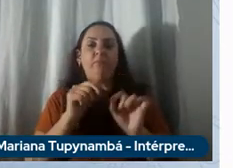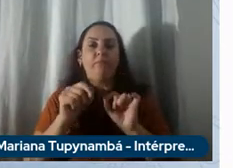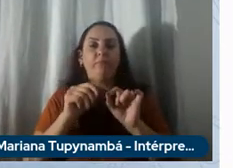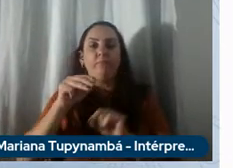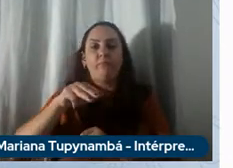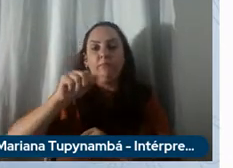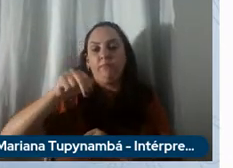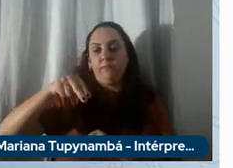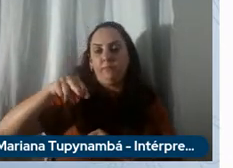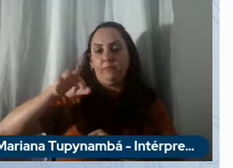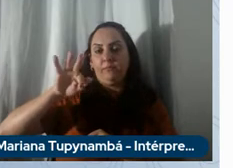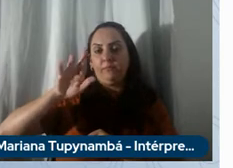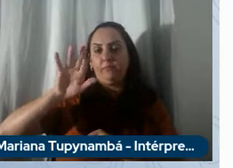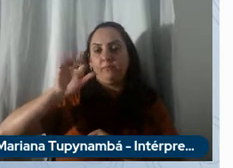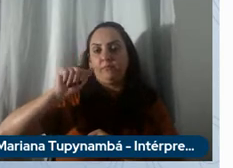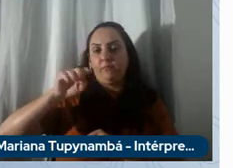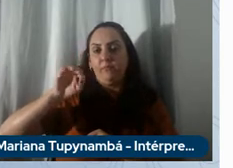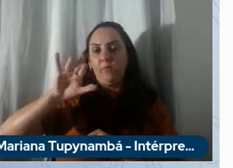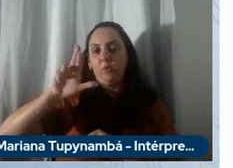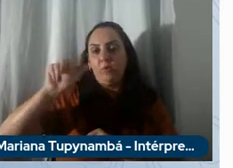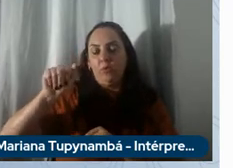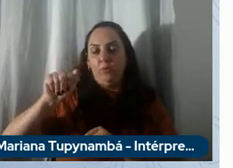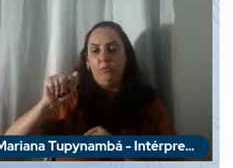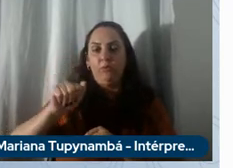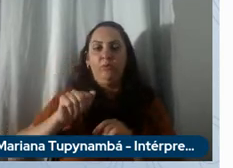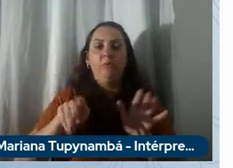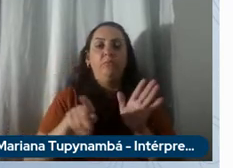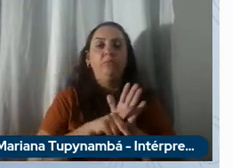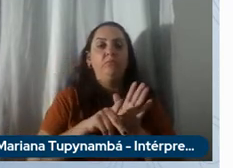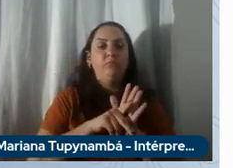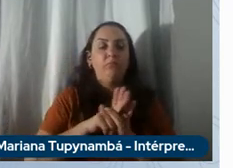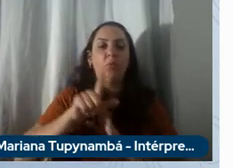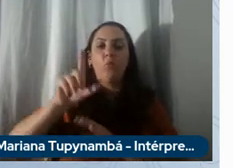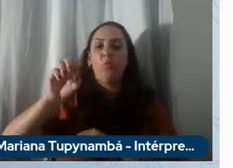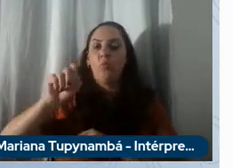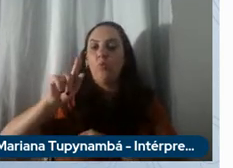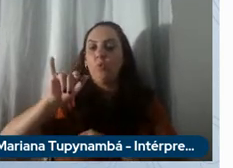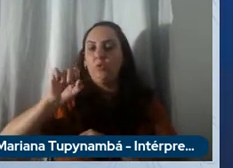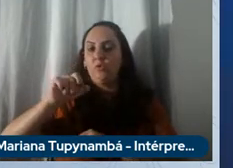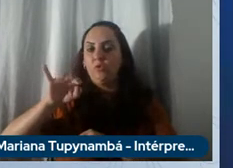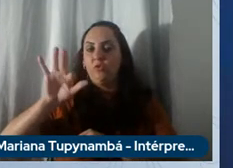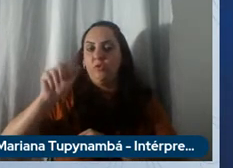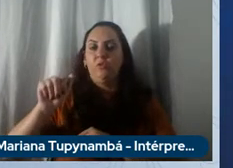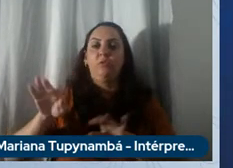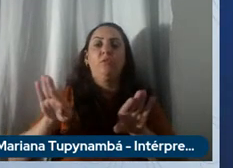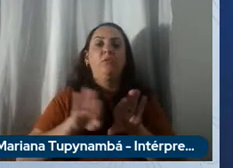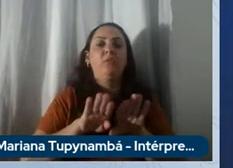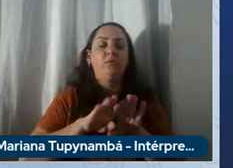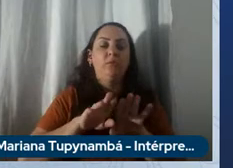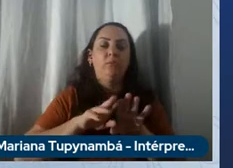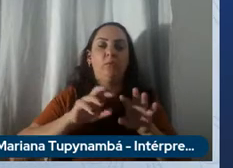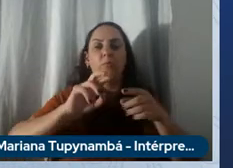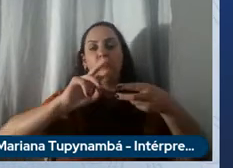eficiente na cadeia de fornecimento na logística e nas infraestruturas próximo